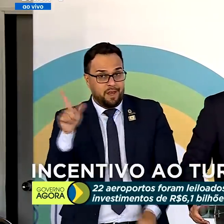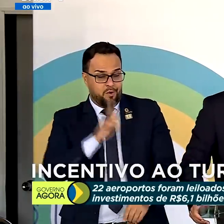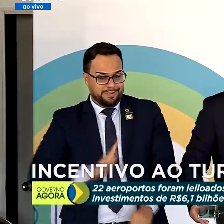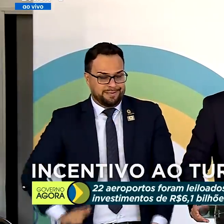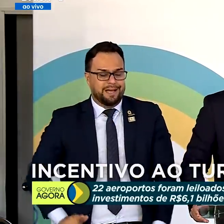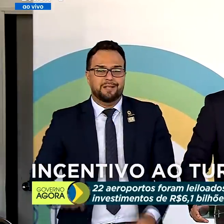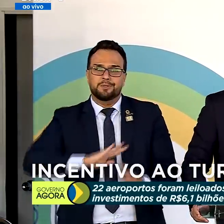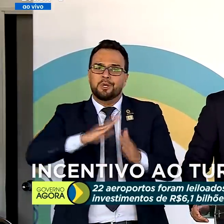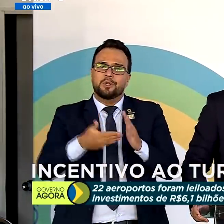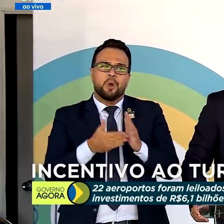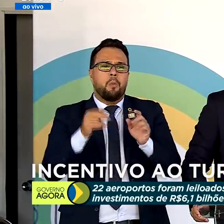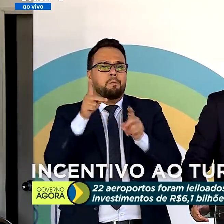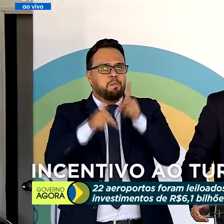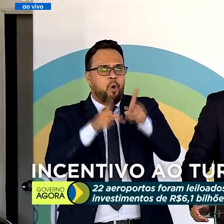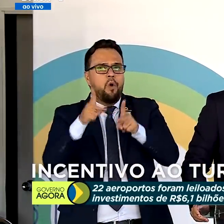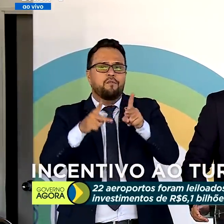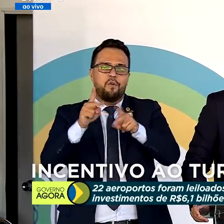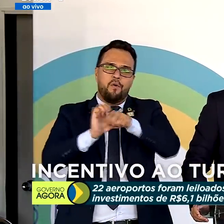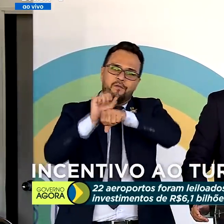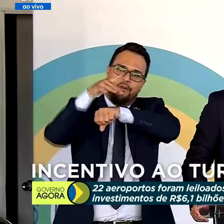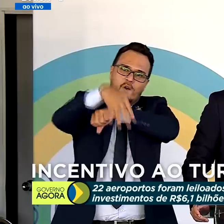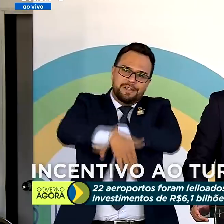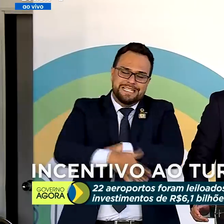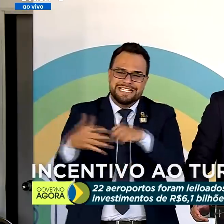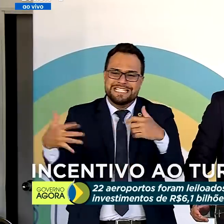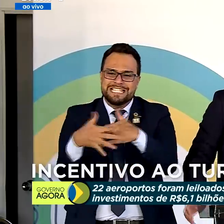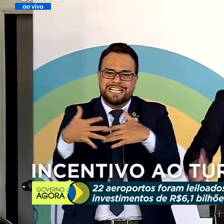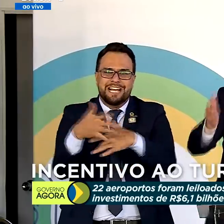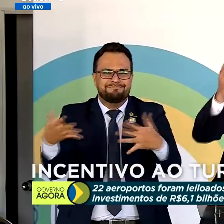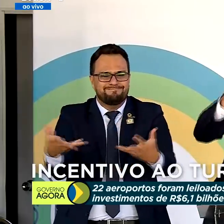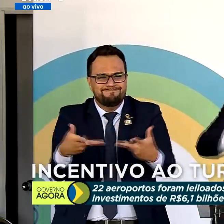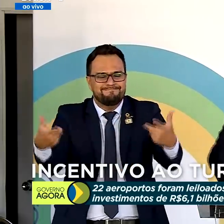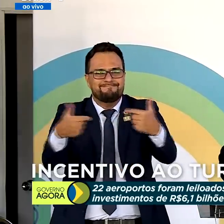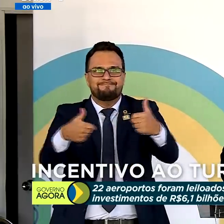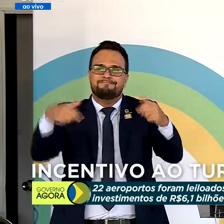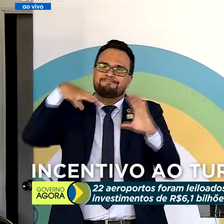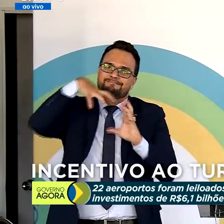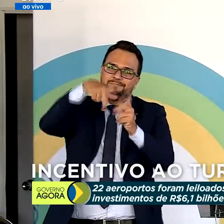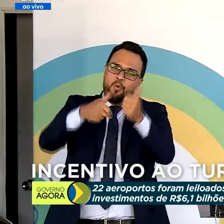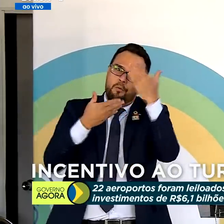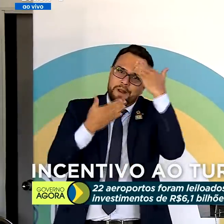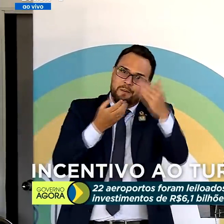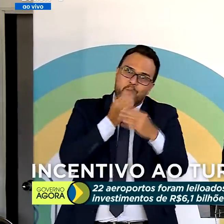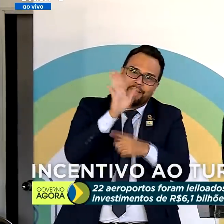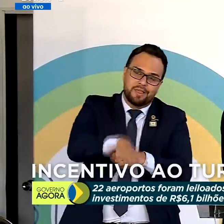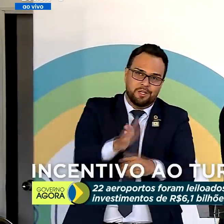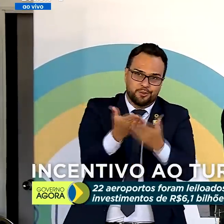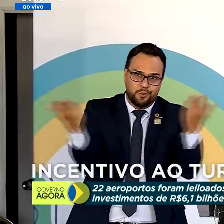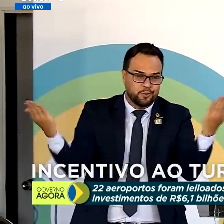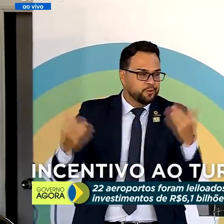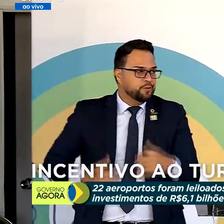Iguaçu, que faz dessa cidade ser uma das maiores maravilhas do planeta. Muito obrigado e uma boa tarde a todos.